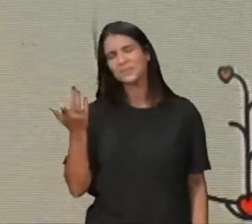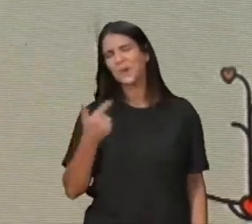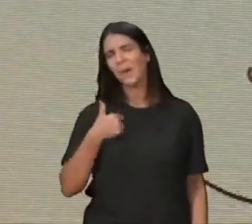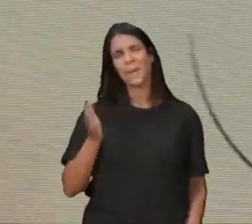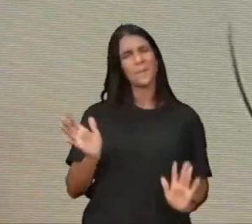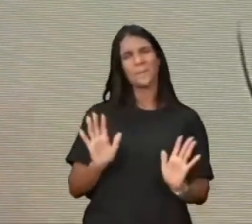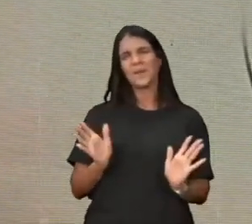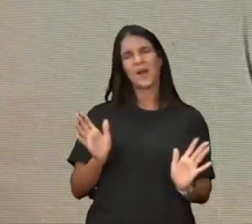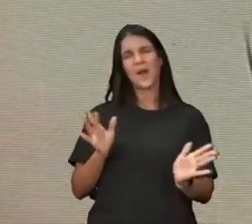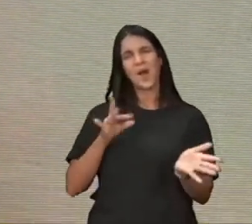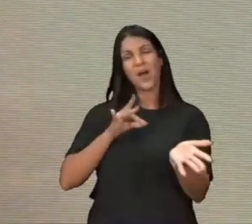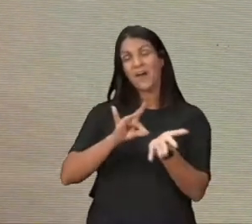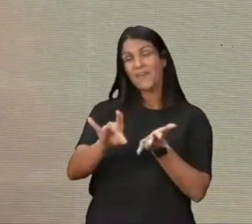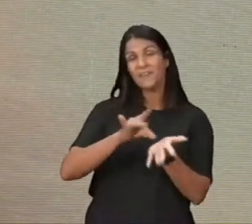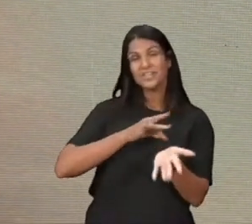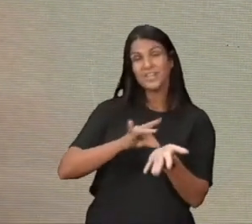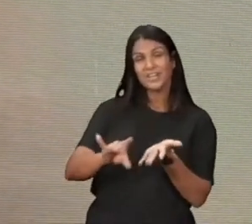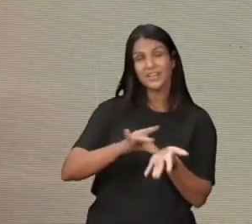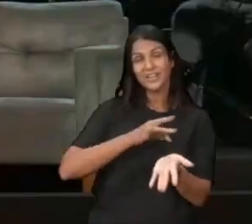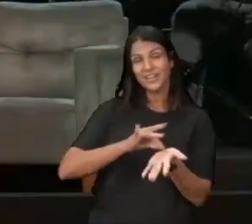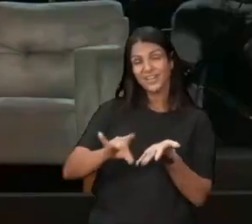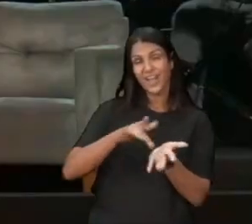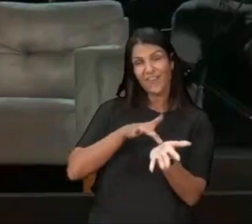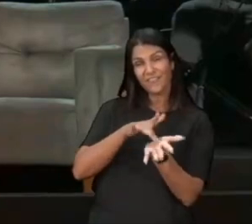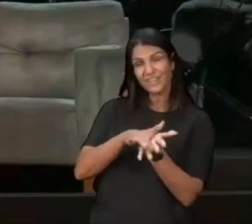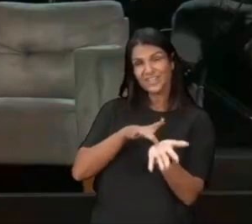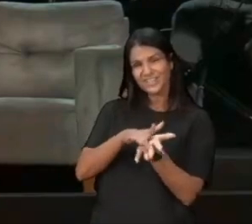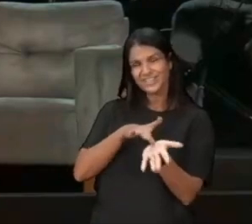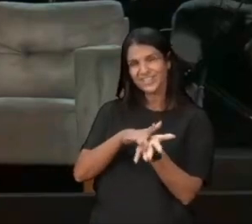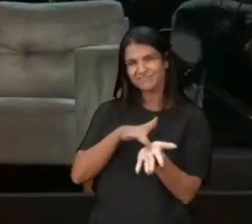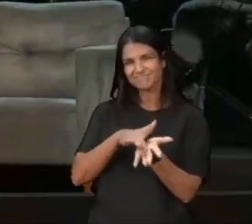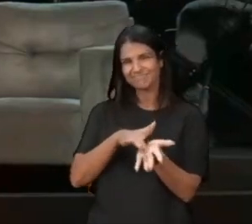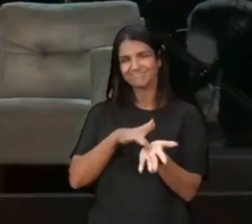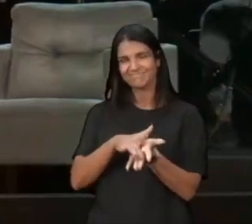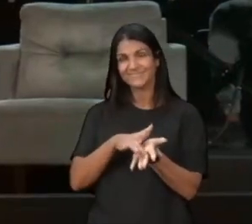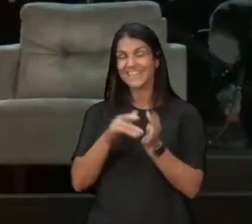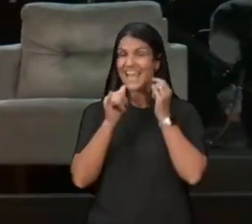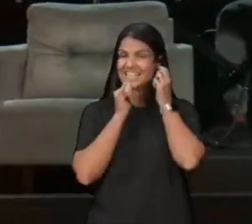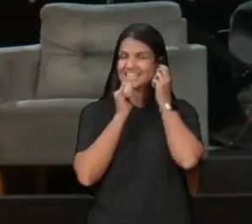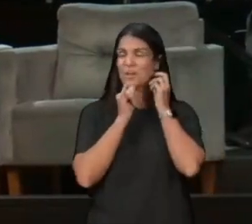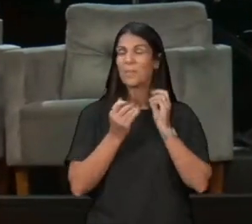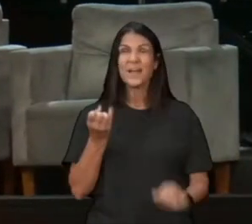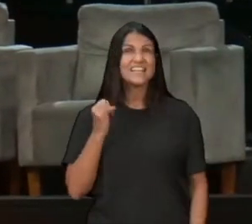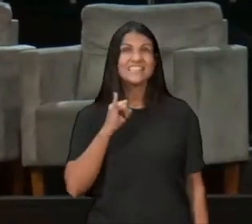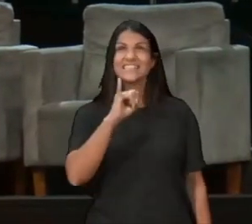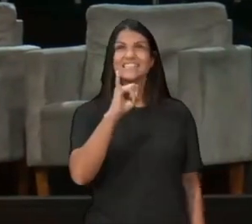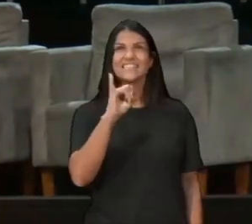gente, deixa te falar uma coisa, se a gente assumisse que realmente quem a gente é, quando a gente encontrasse com a gente, a gente